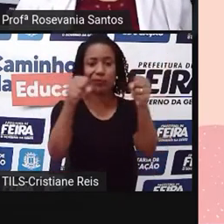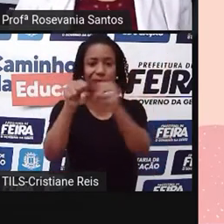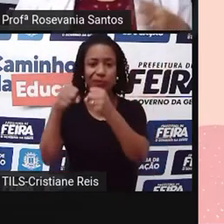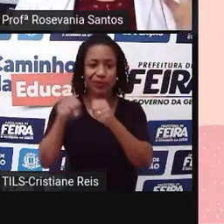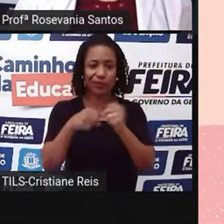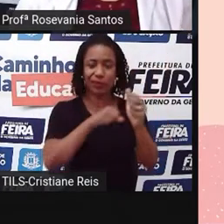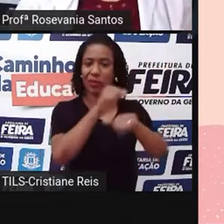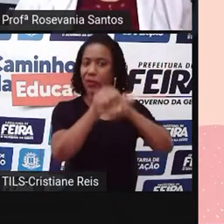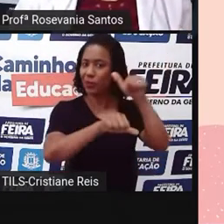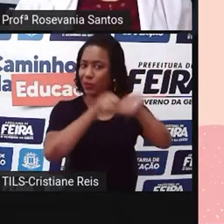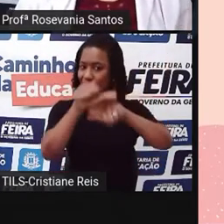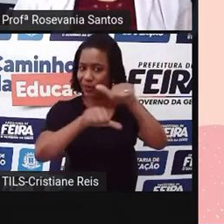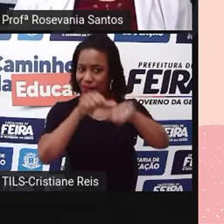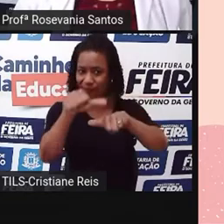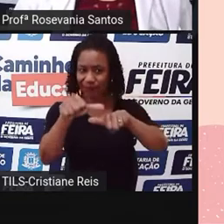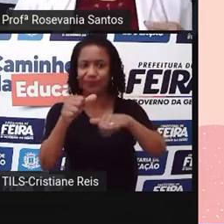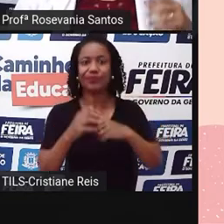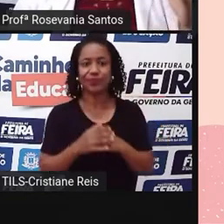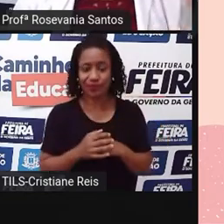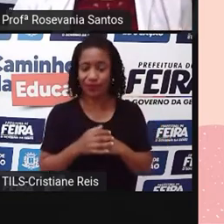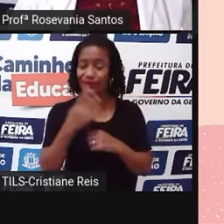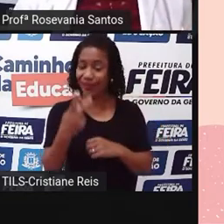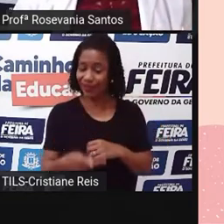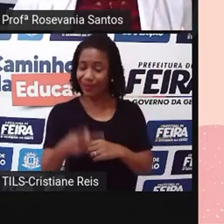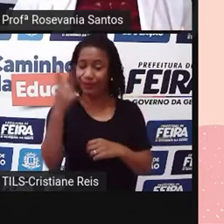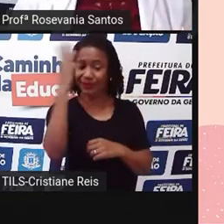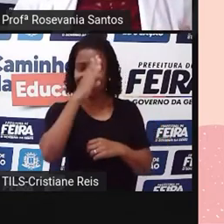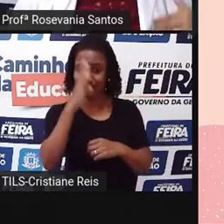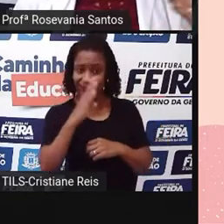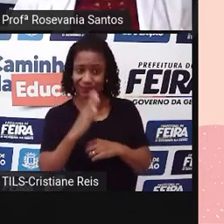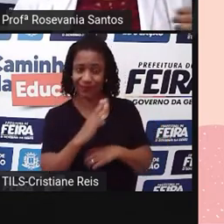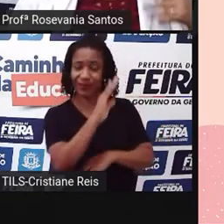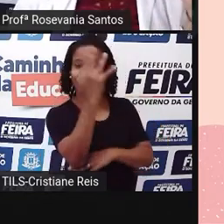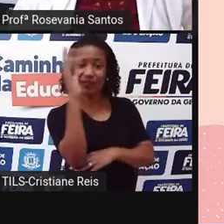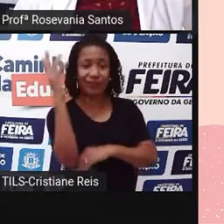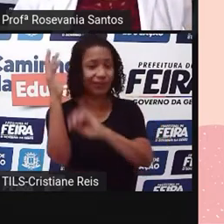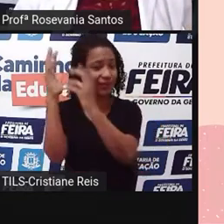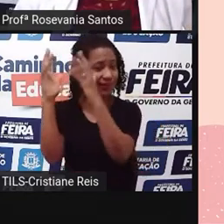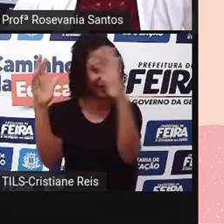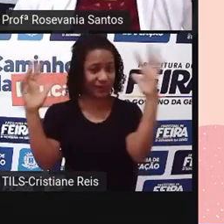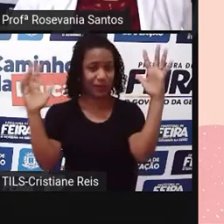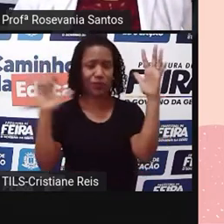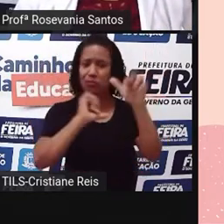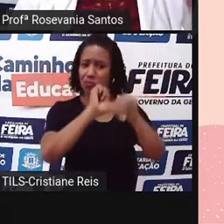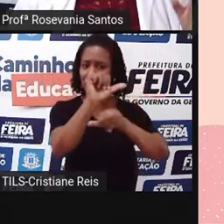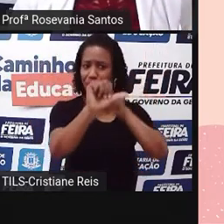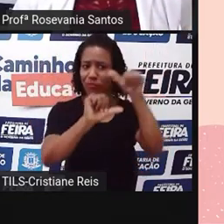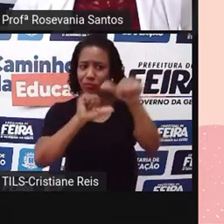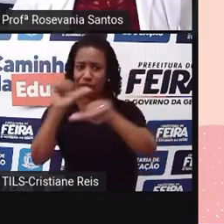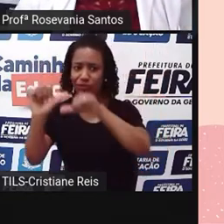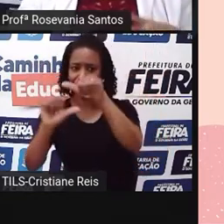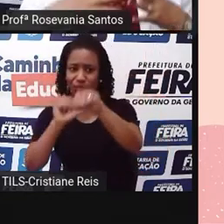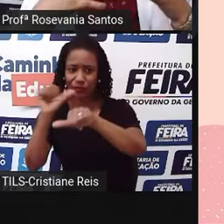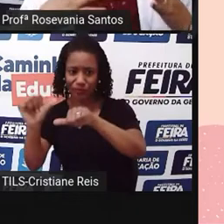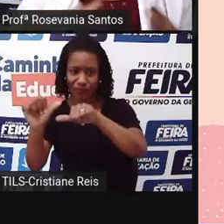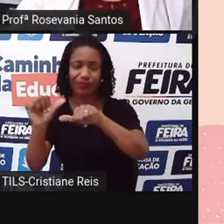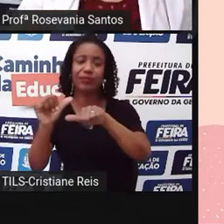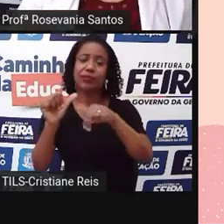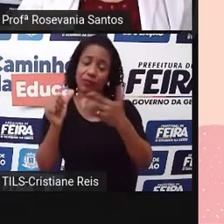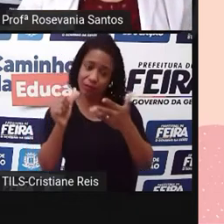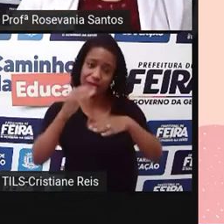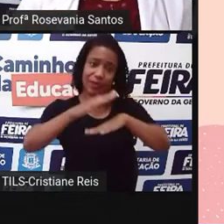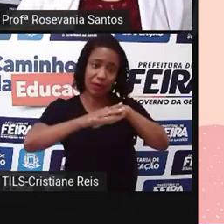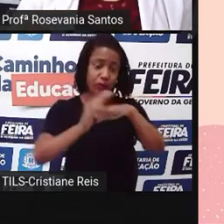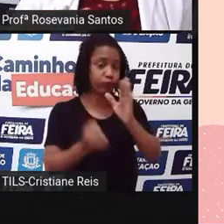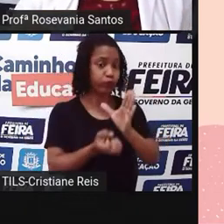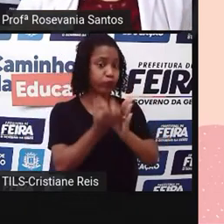A gente vai falar especificamente, né? Do Brasil. Mas isso você pode aplicar em qualquer canto do mundo. Esse processo